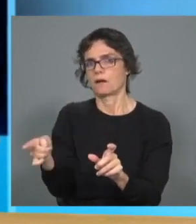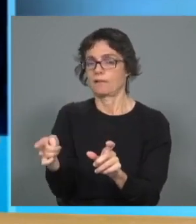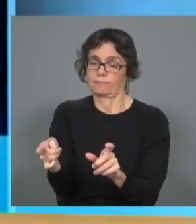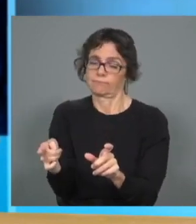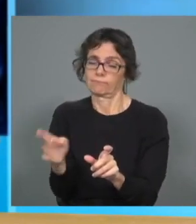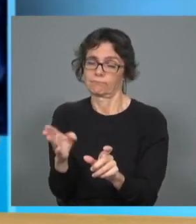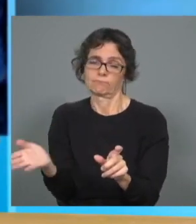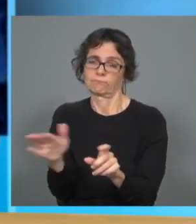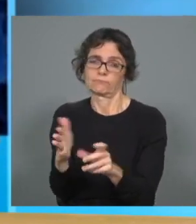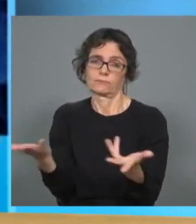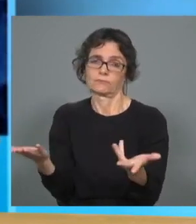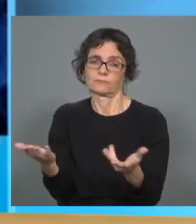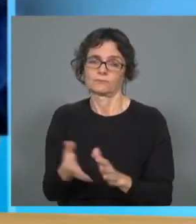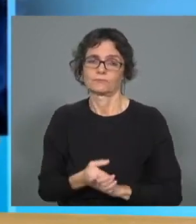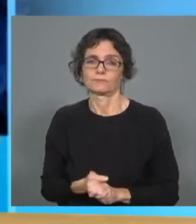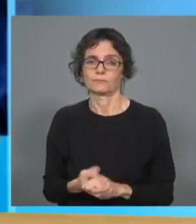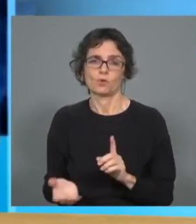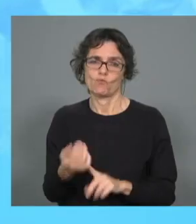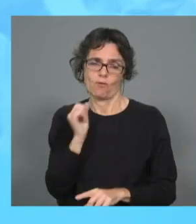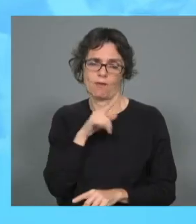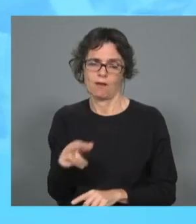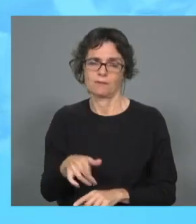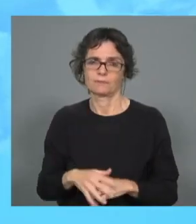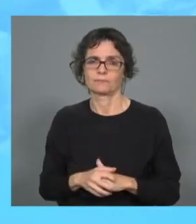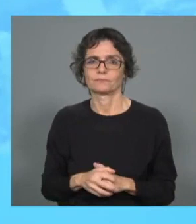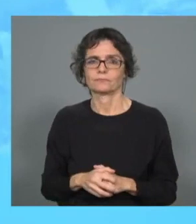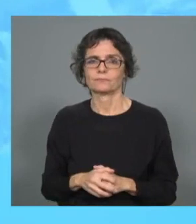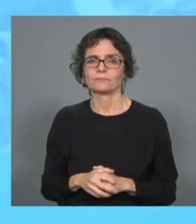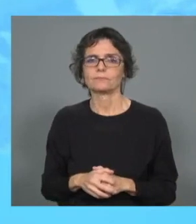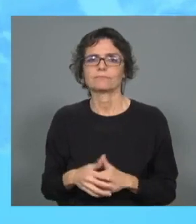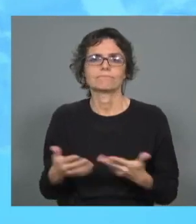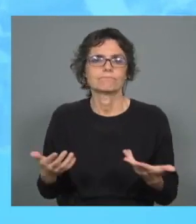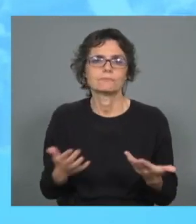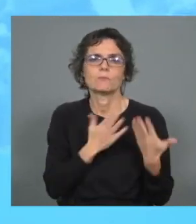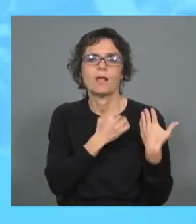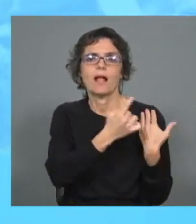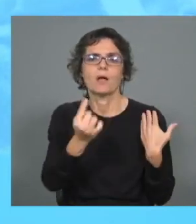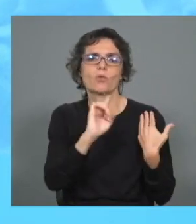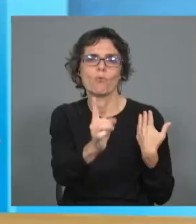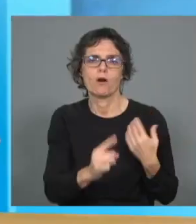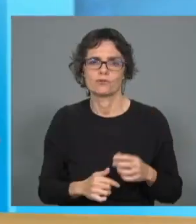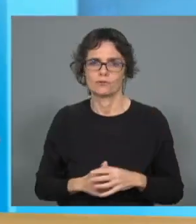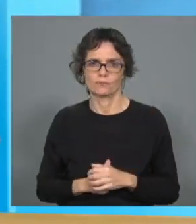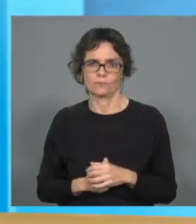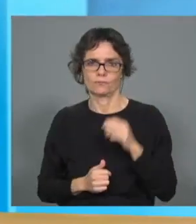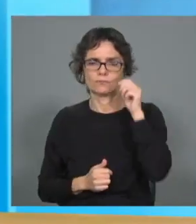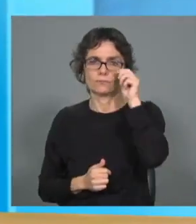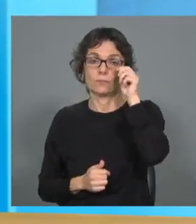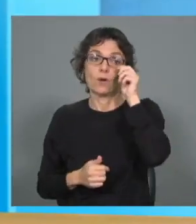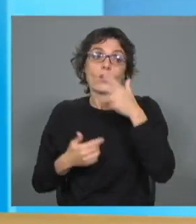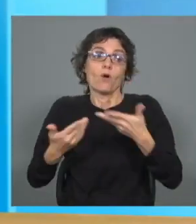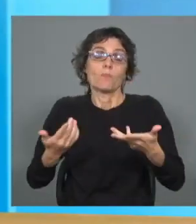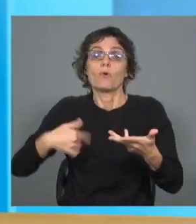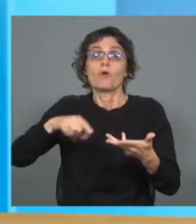estar a acontecer e a ser implementado. E o que é que depende de cada cidadão e de cada cidadã? Há coisas que nós vamos